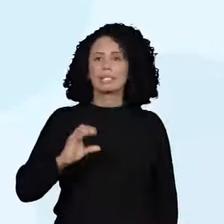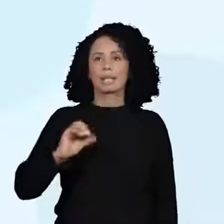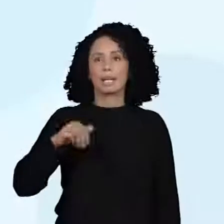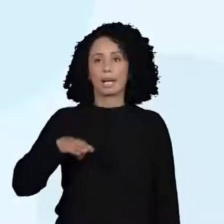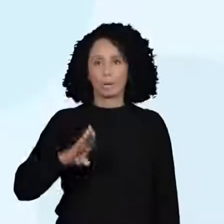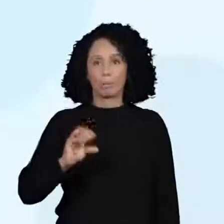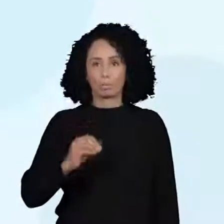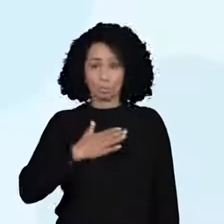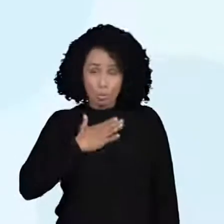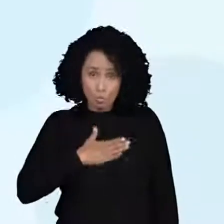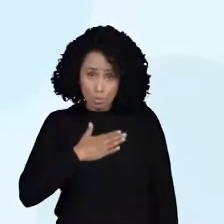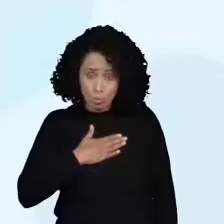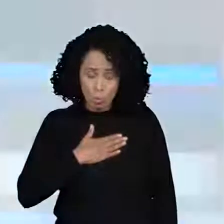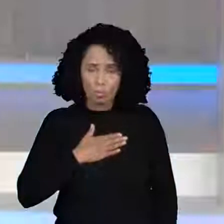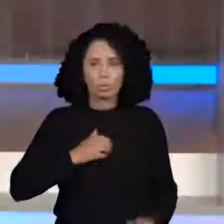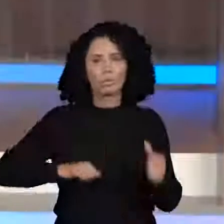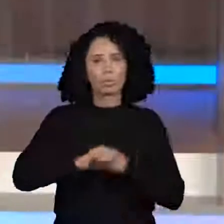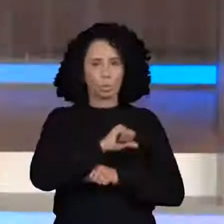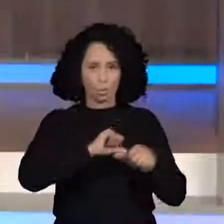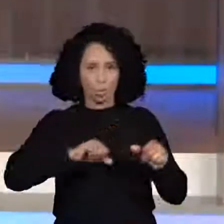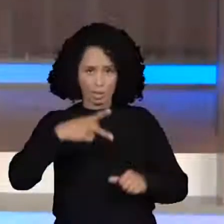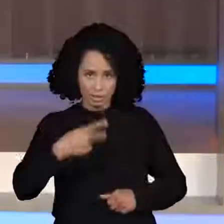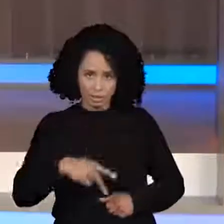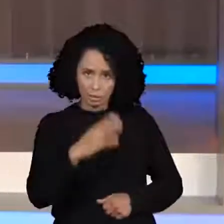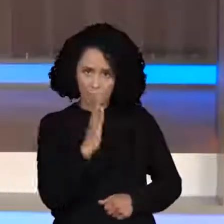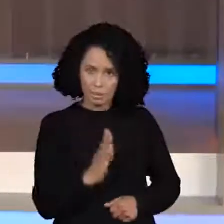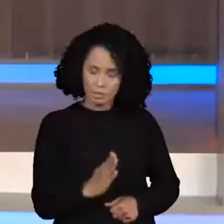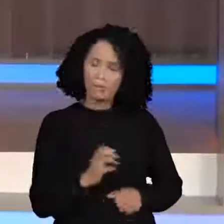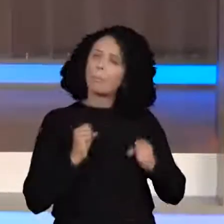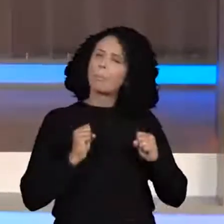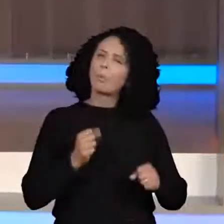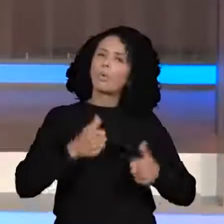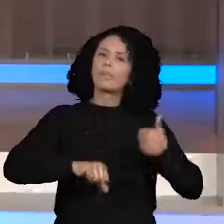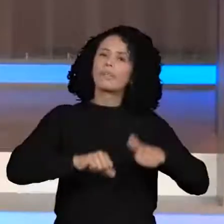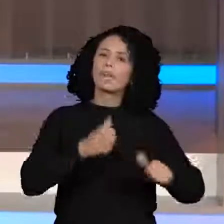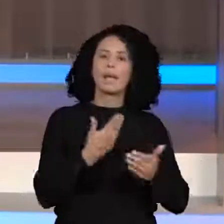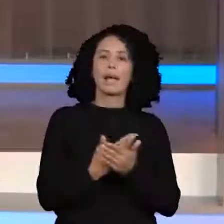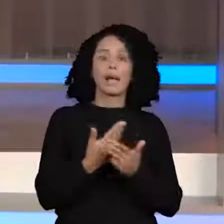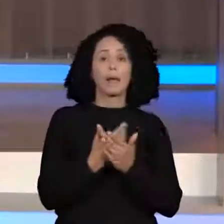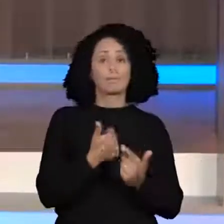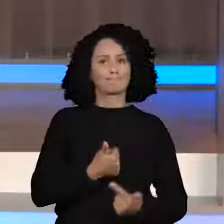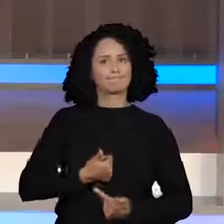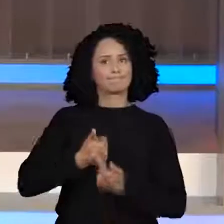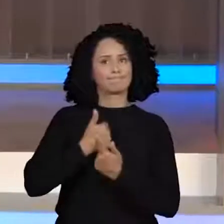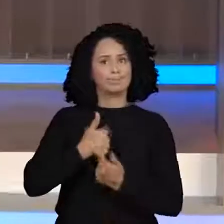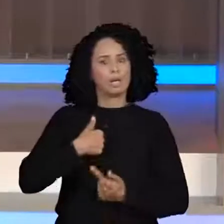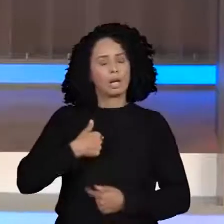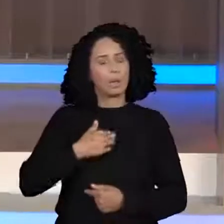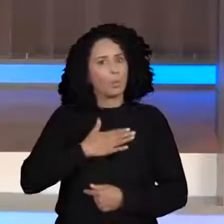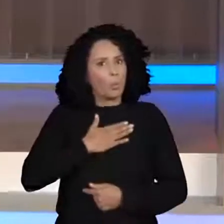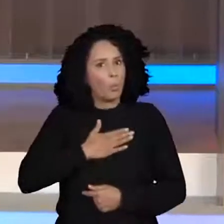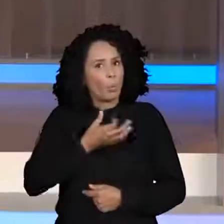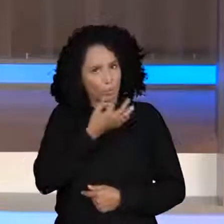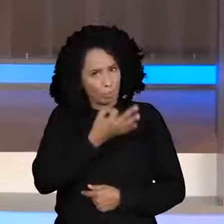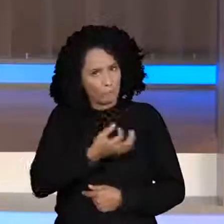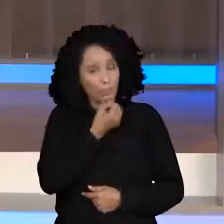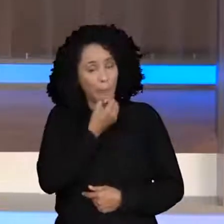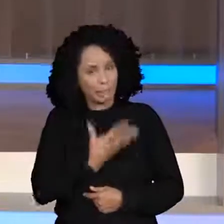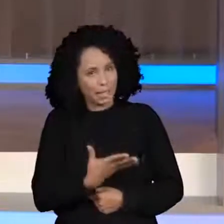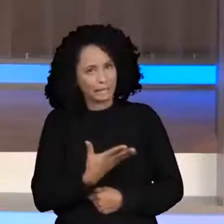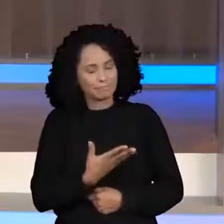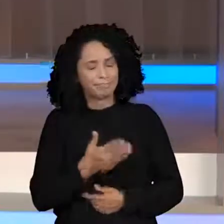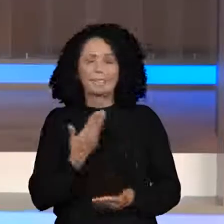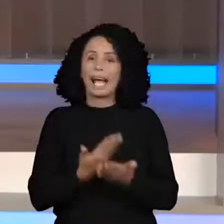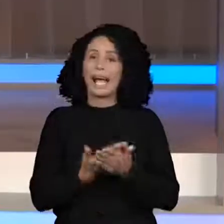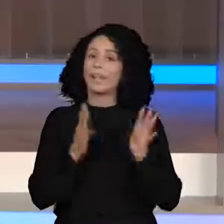história do Brasil, avalie aí positivamente a nossa aula. Vamos amar receber o seu feedback. Estamos chegando no